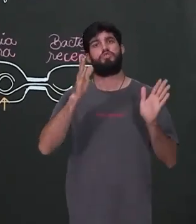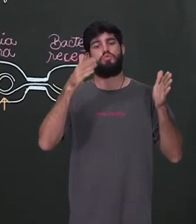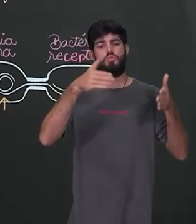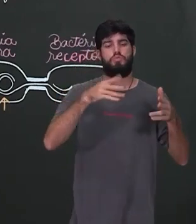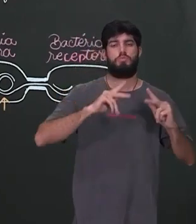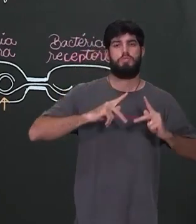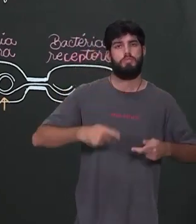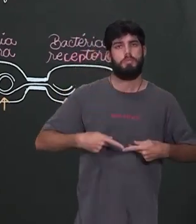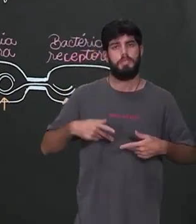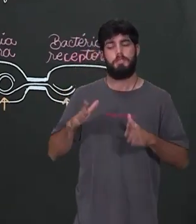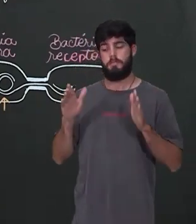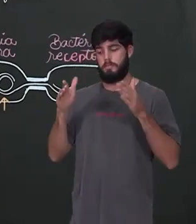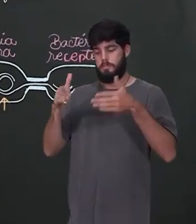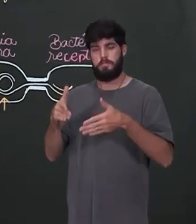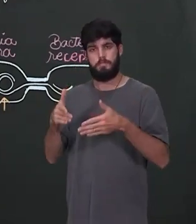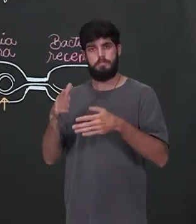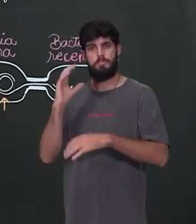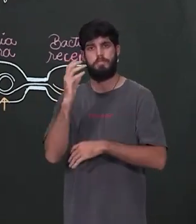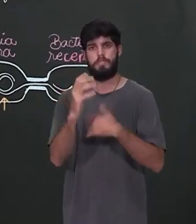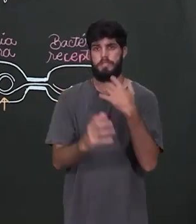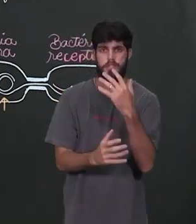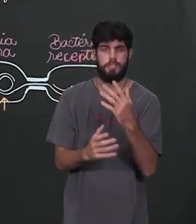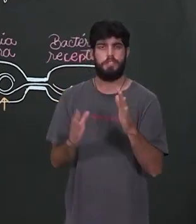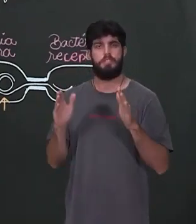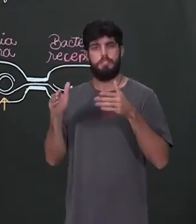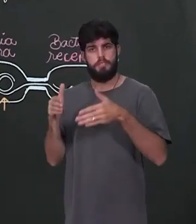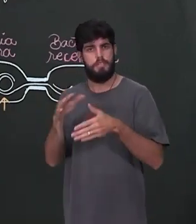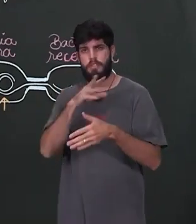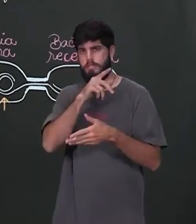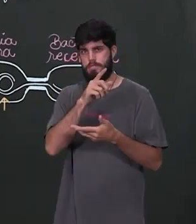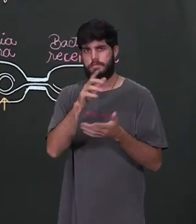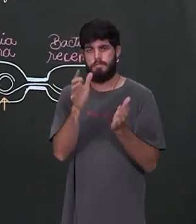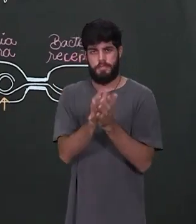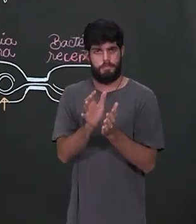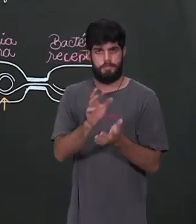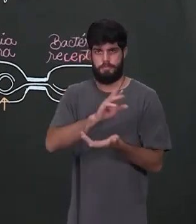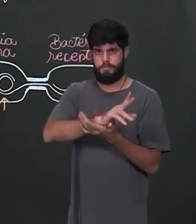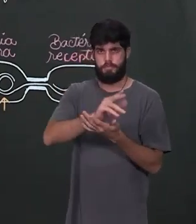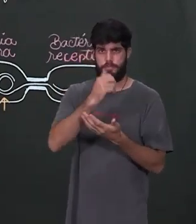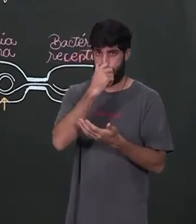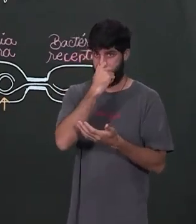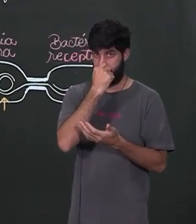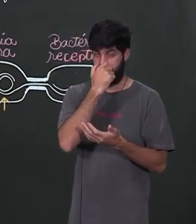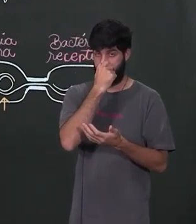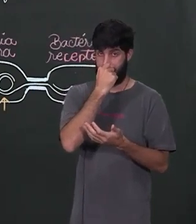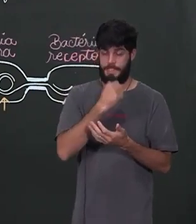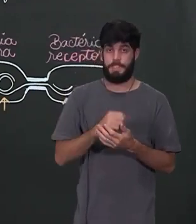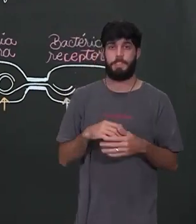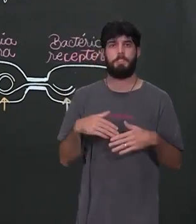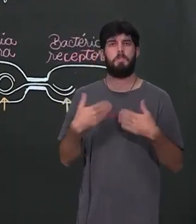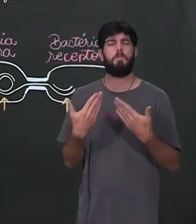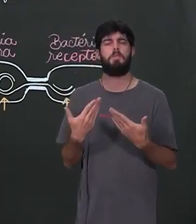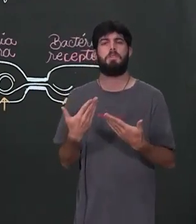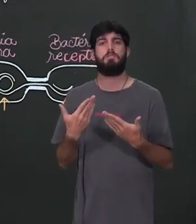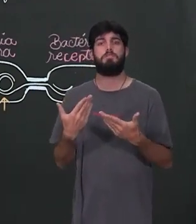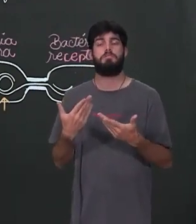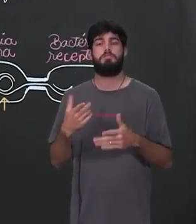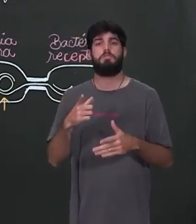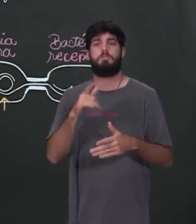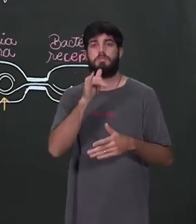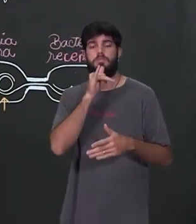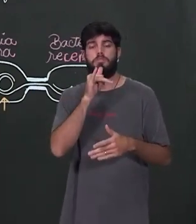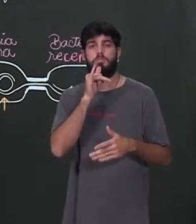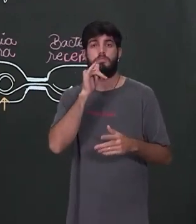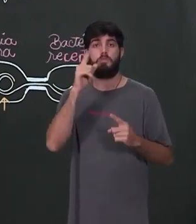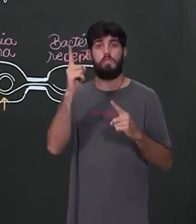reprodução de vegetais. E hoje eu começo com você te dando uma introdução, um panorama geral. De quais os grandes tipos de reprodução